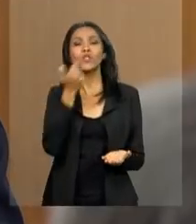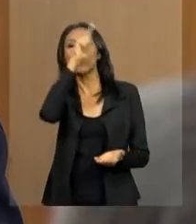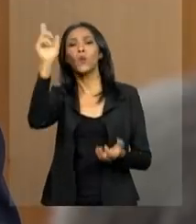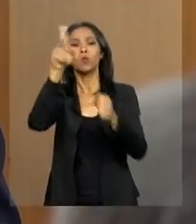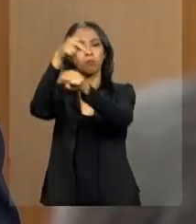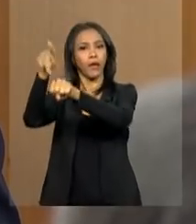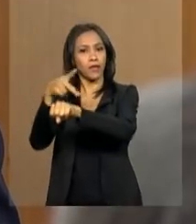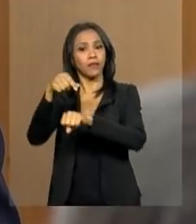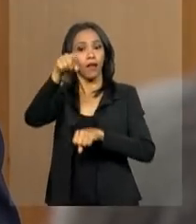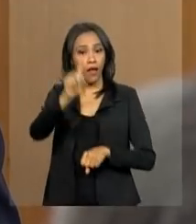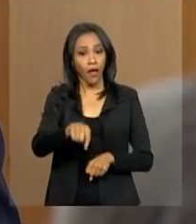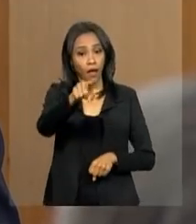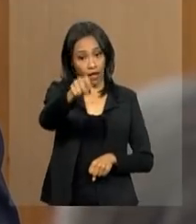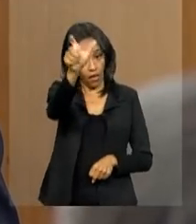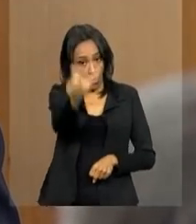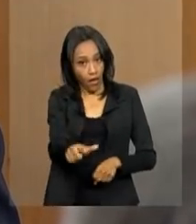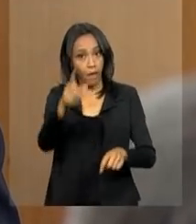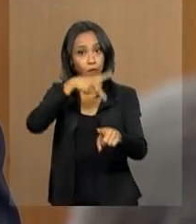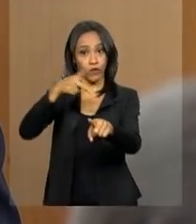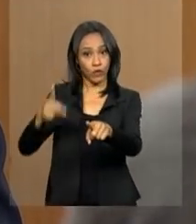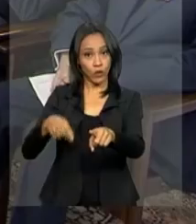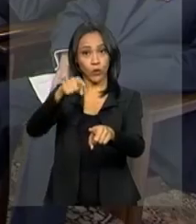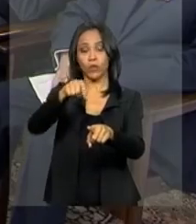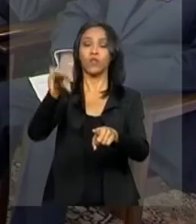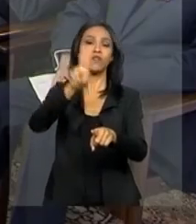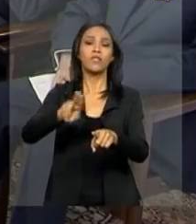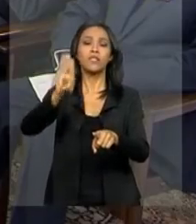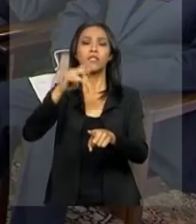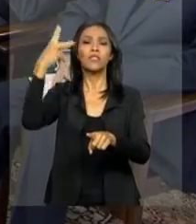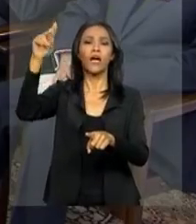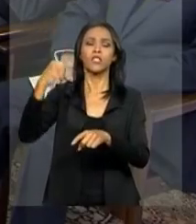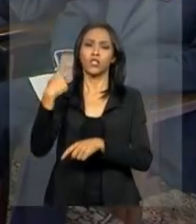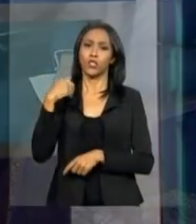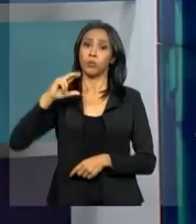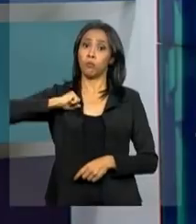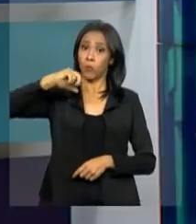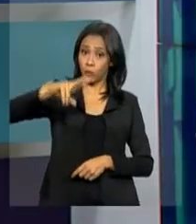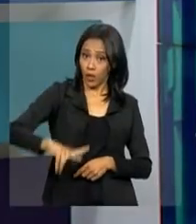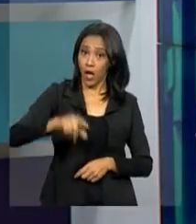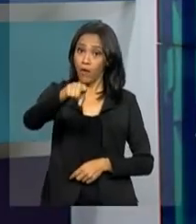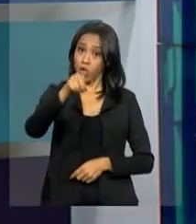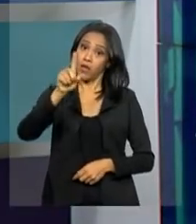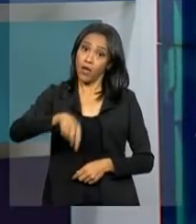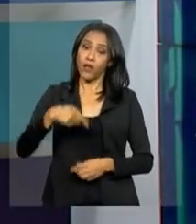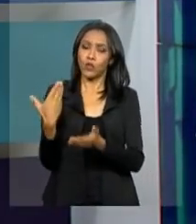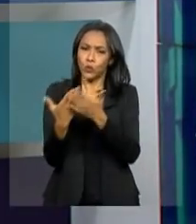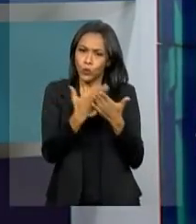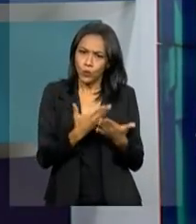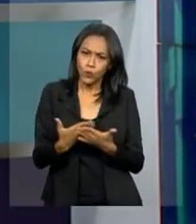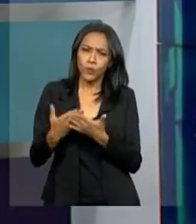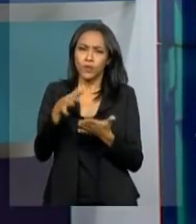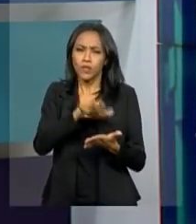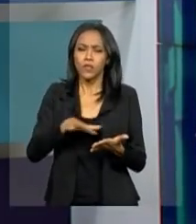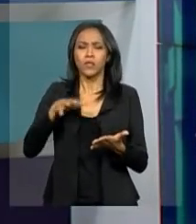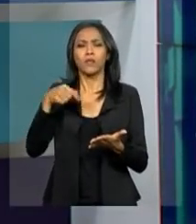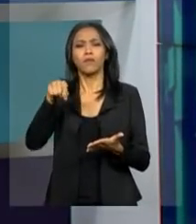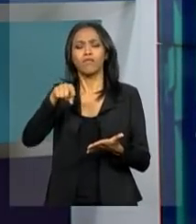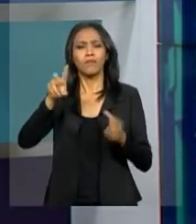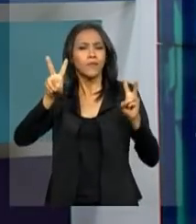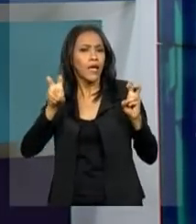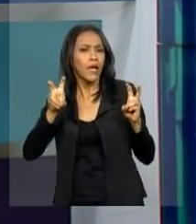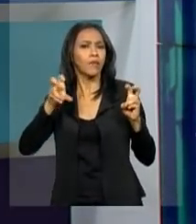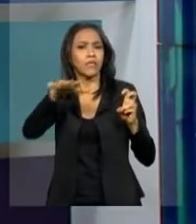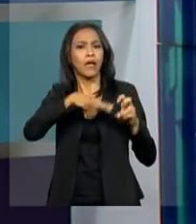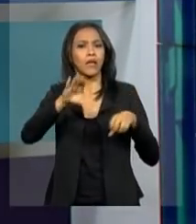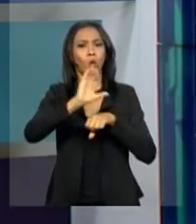Canotilho é professor da Universidade de Coimbra, estudioso de direito constitucional e autor de livros considerados clássicos sobre o assunto.